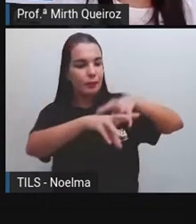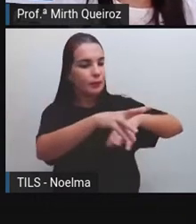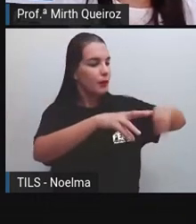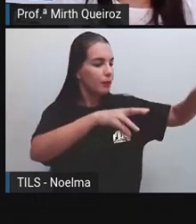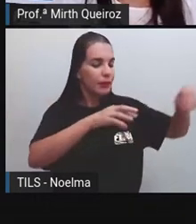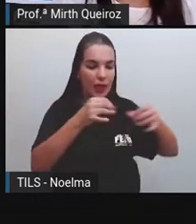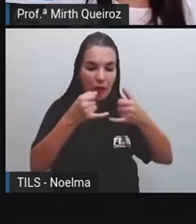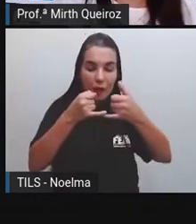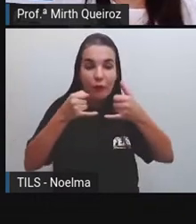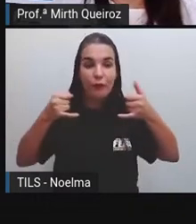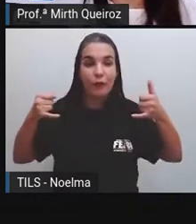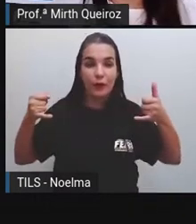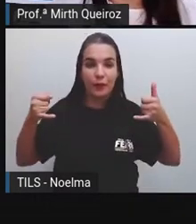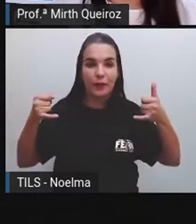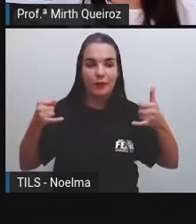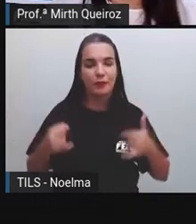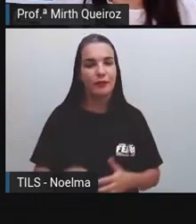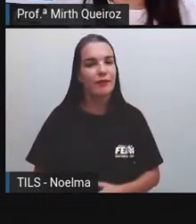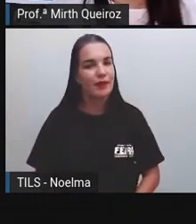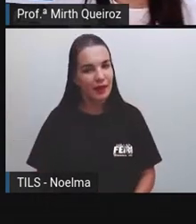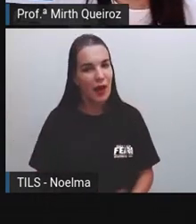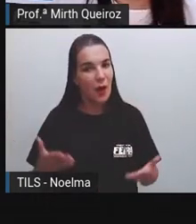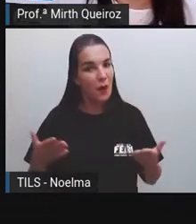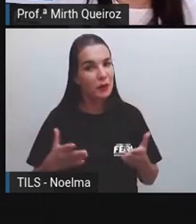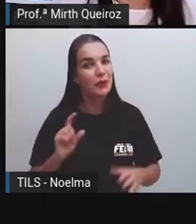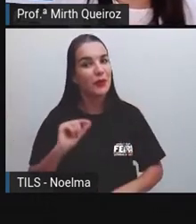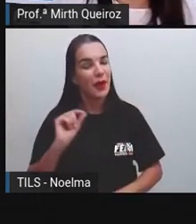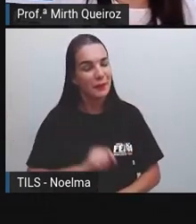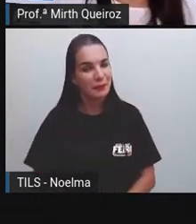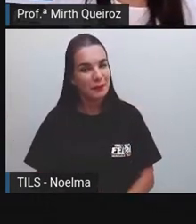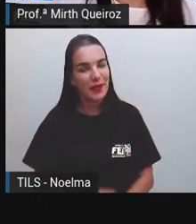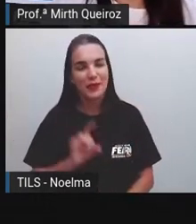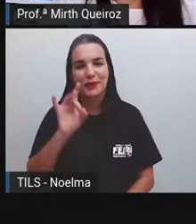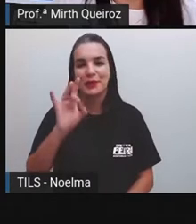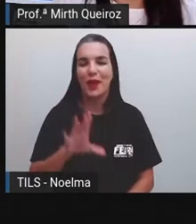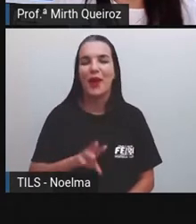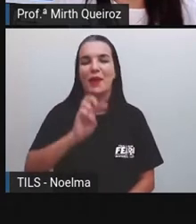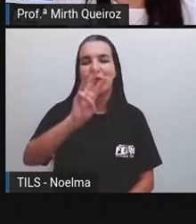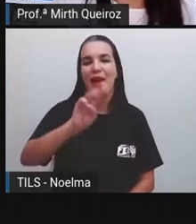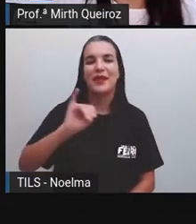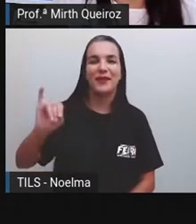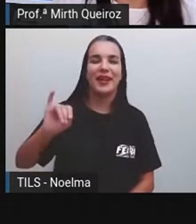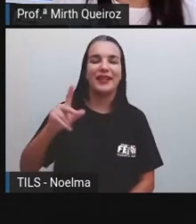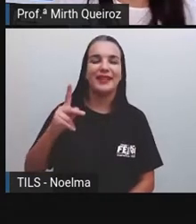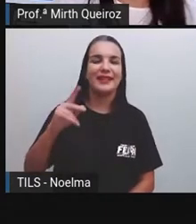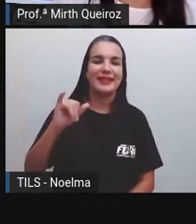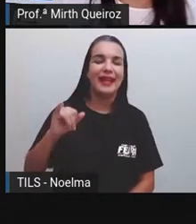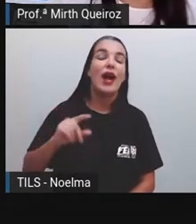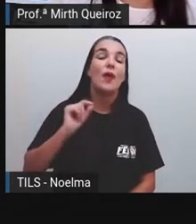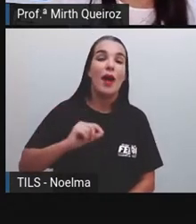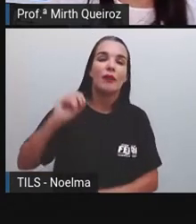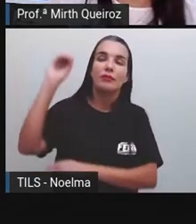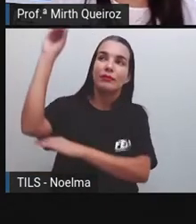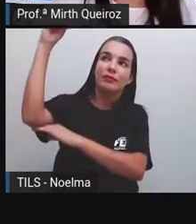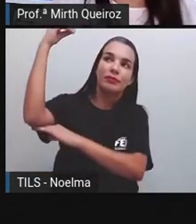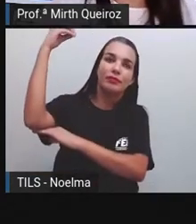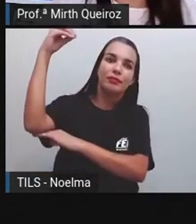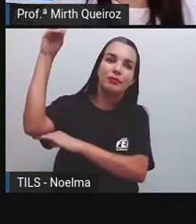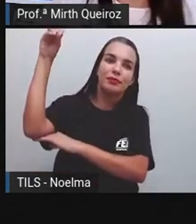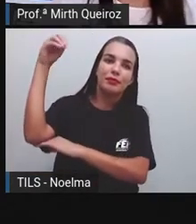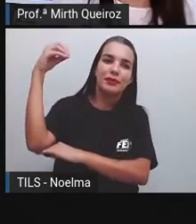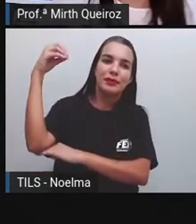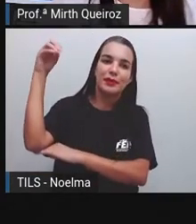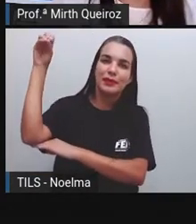Através da fiação Através de cabos Hoje não Hoje a gente tem Wi-Fi, né? Que consegue aí Até